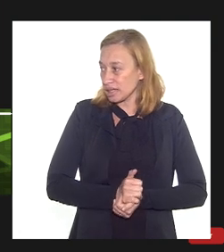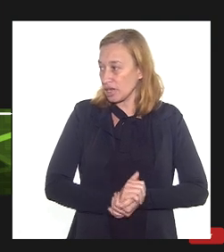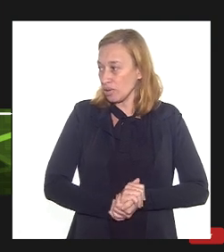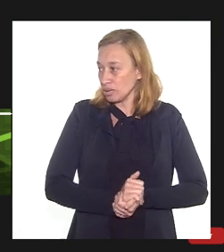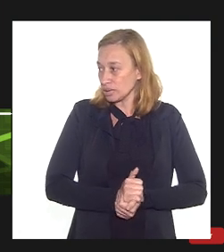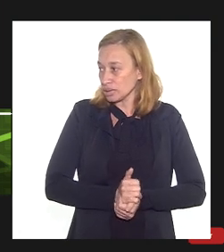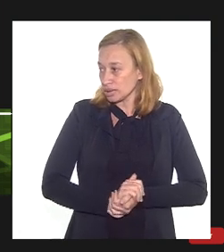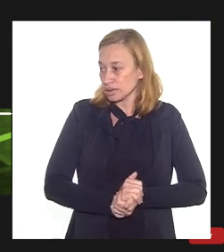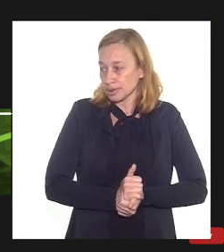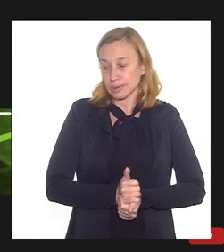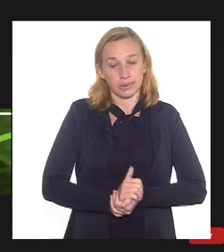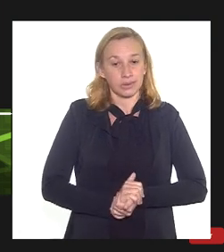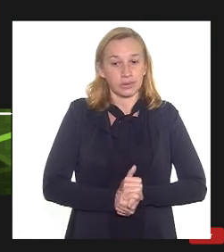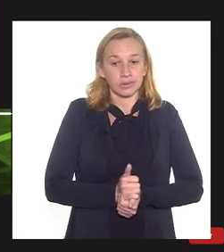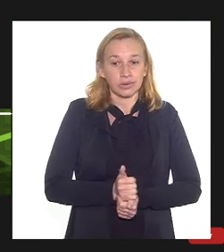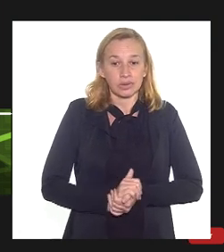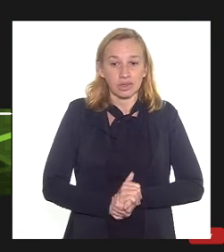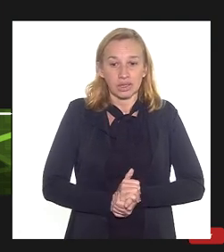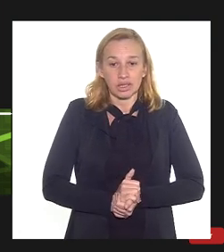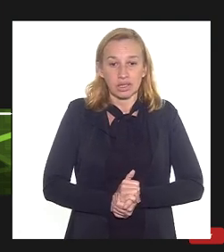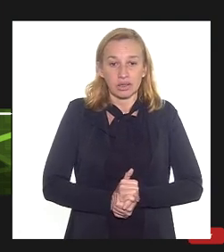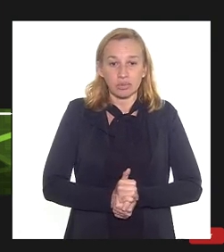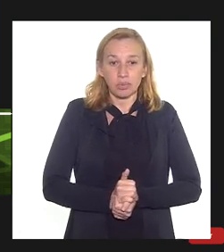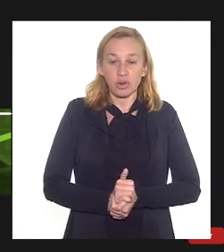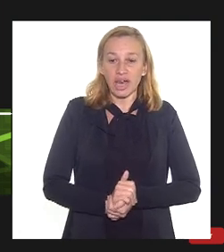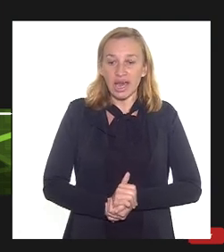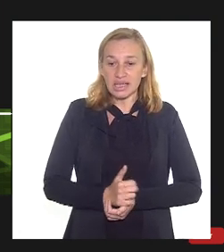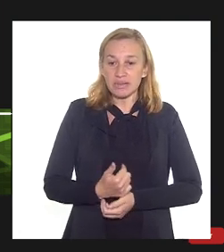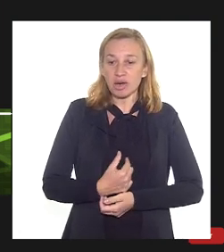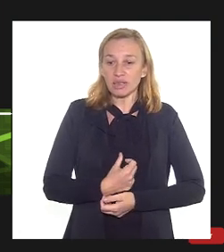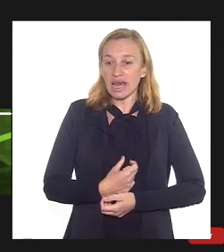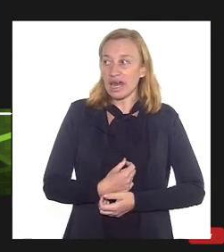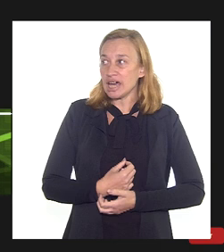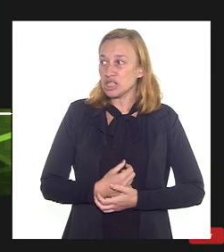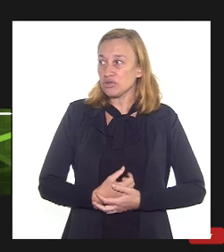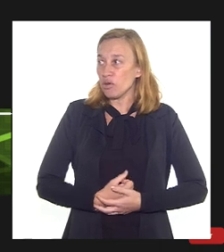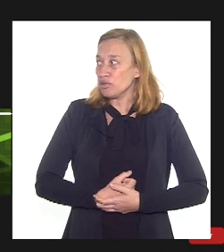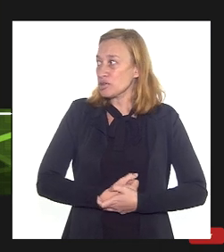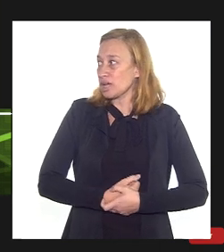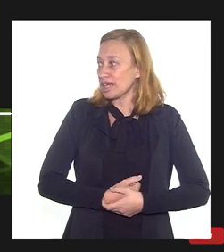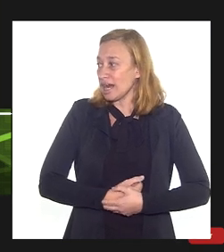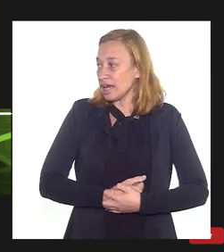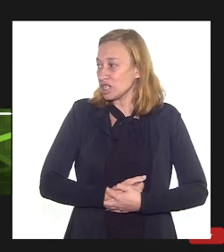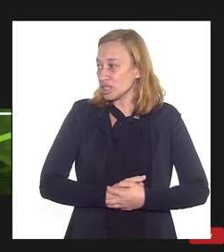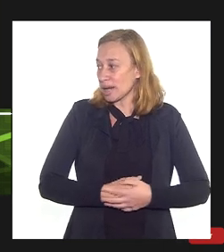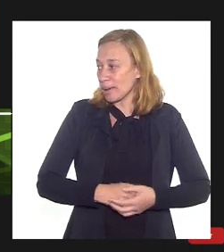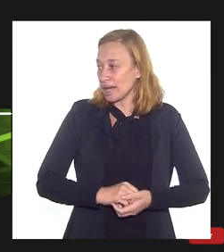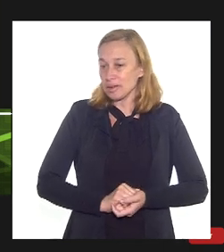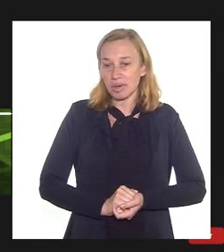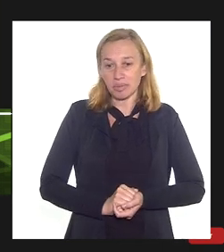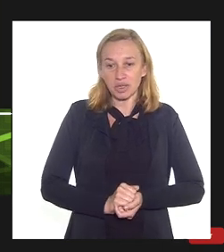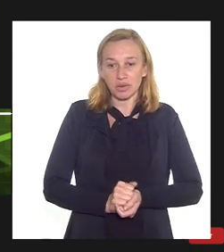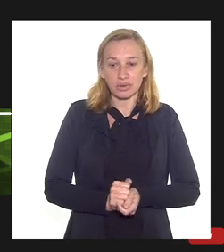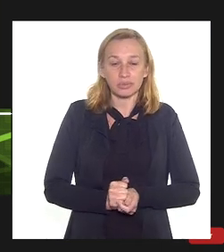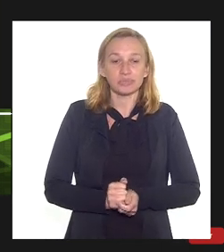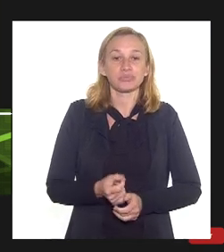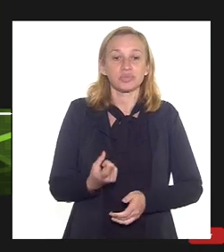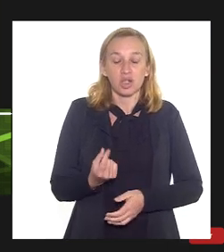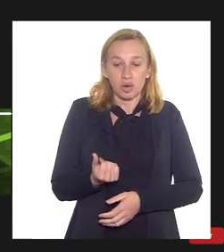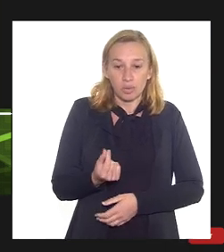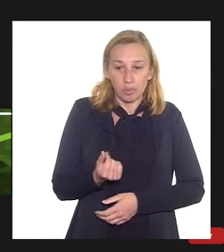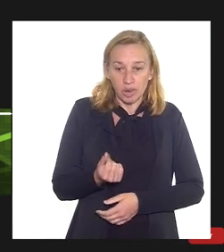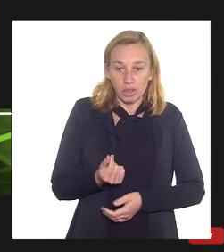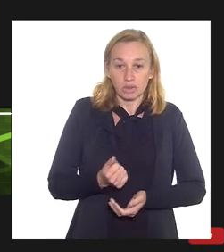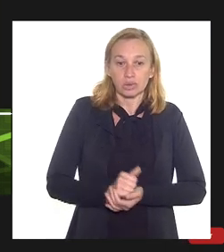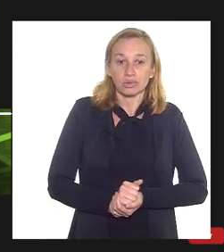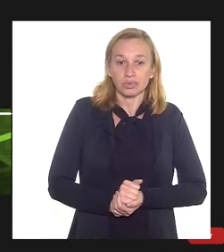correção monetária brutal como foi agora recentemente e também com preço de molécula